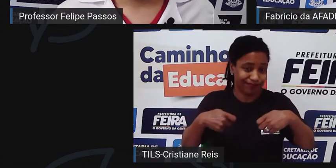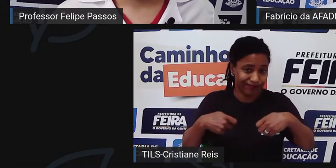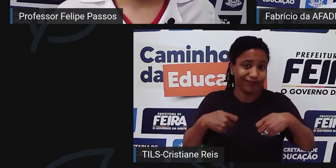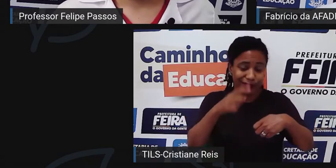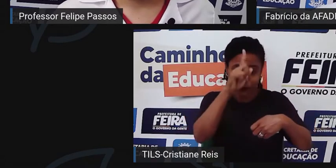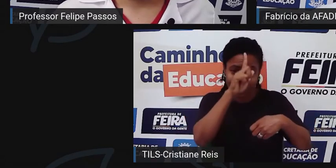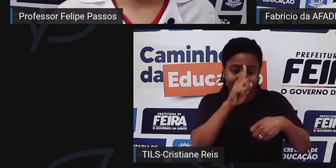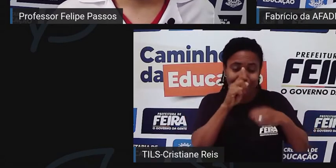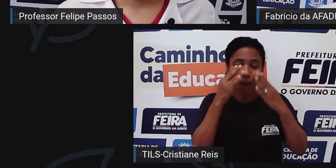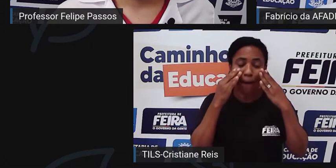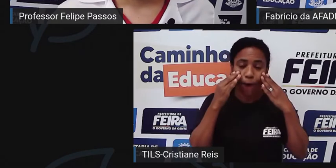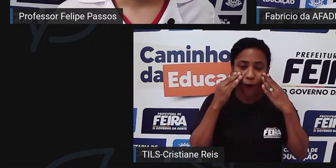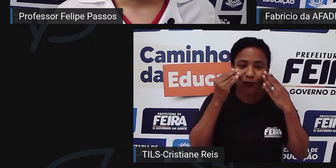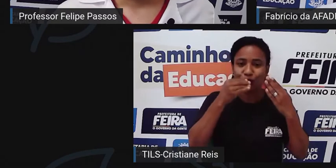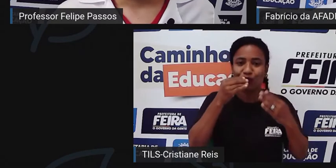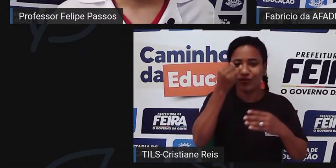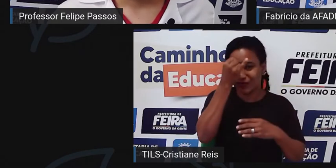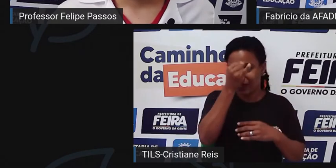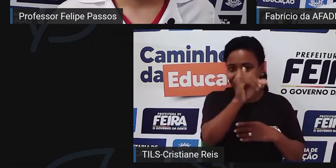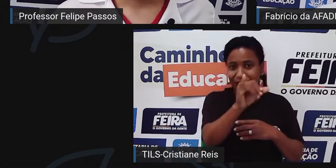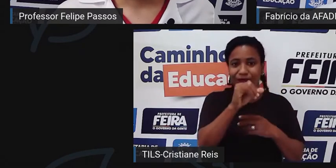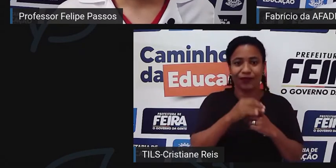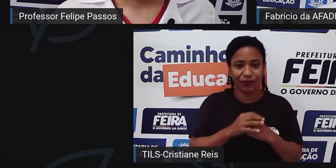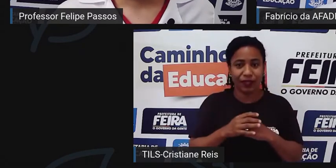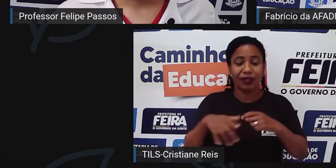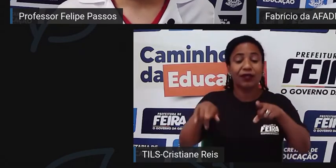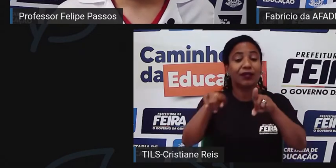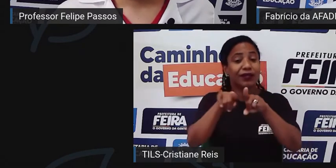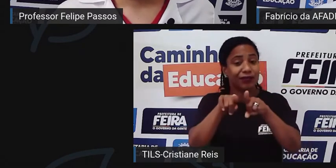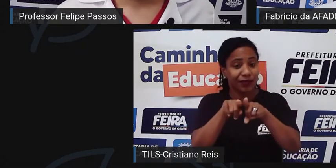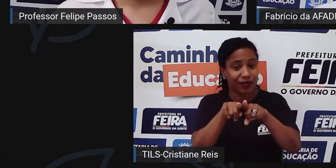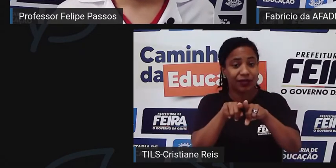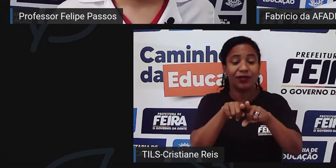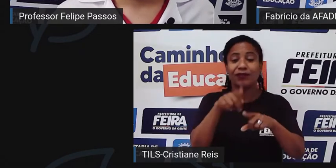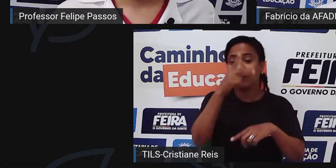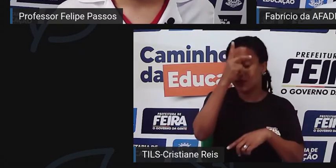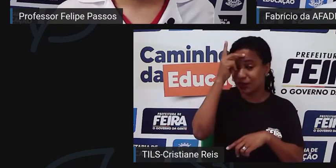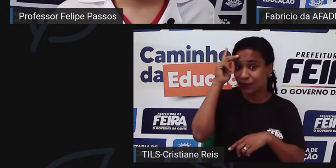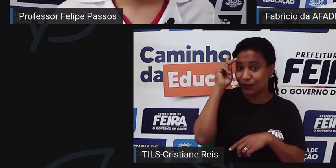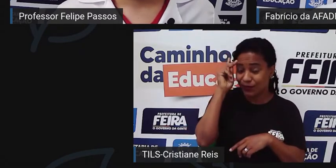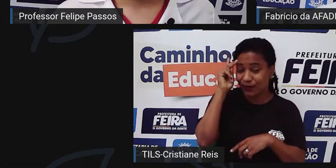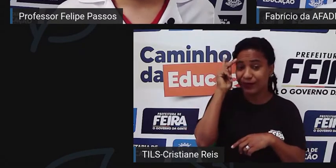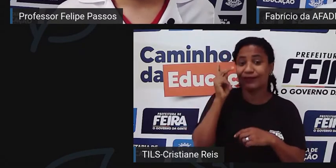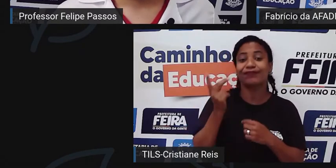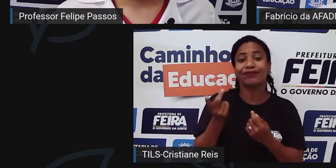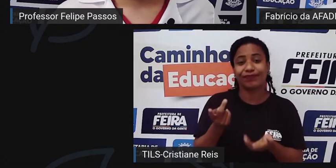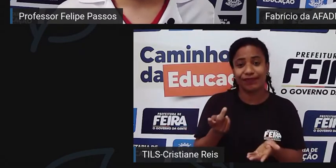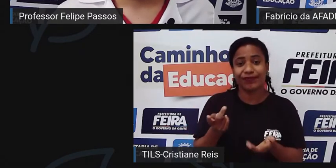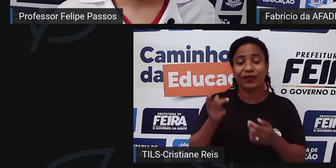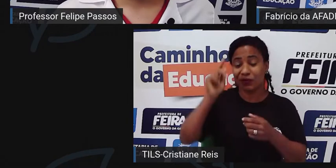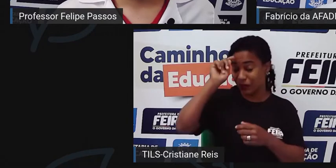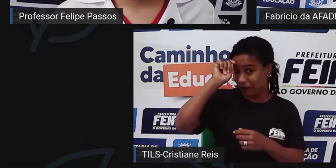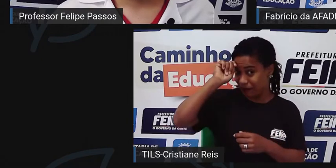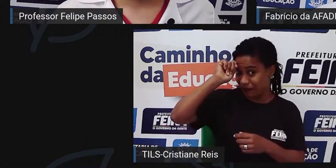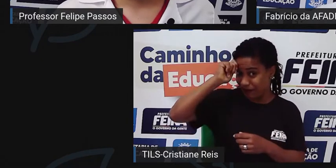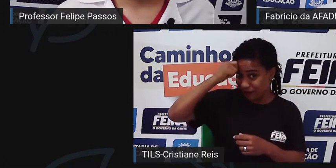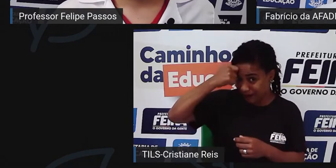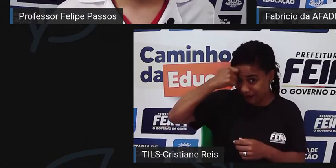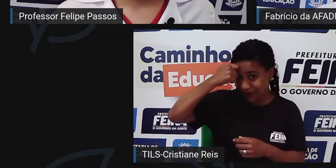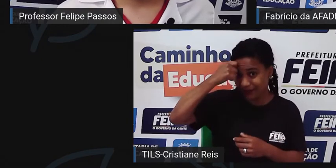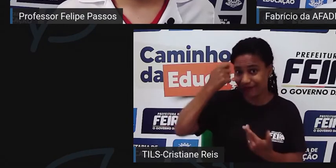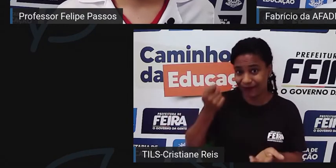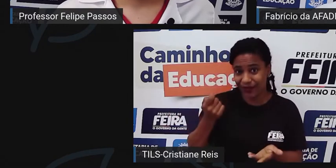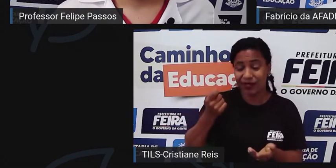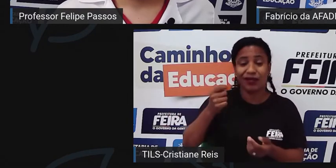das pessoas que são pessoas negras se não falar da doença